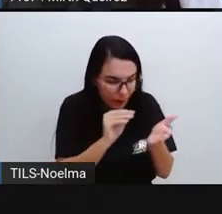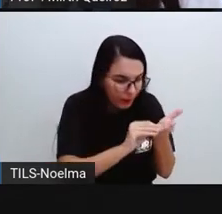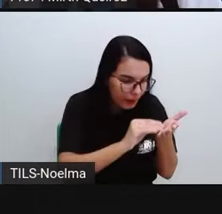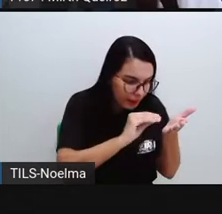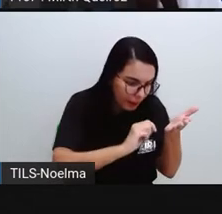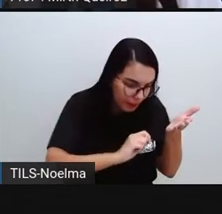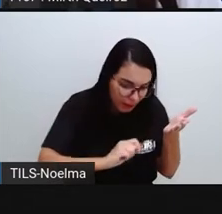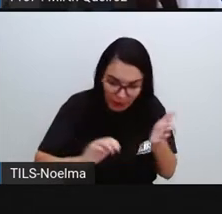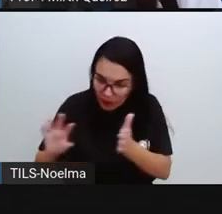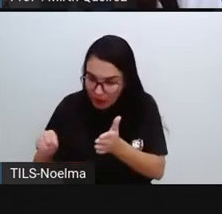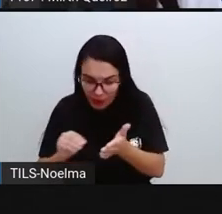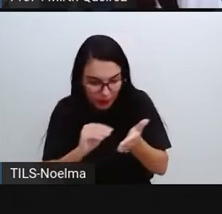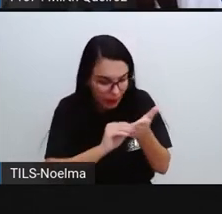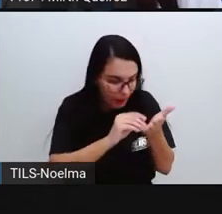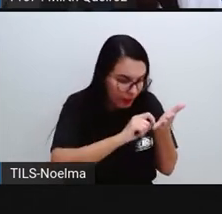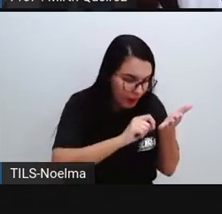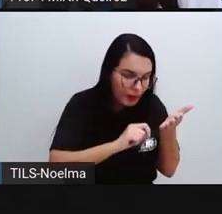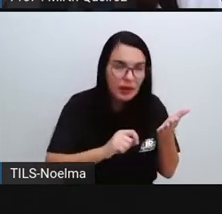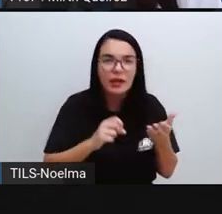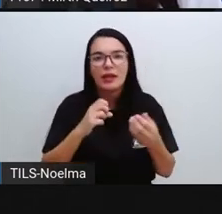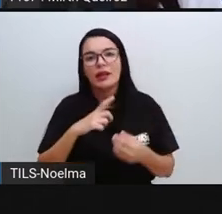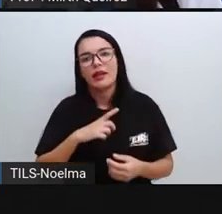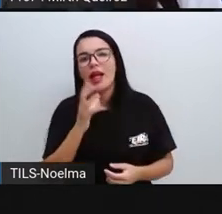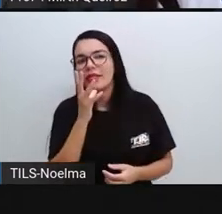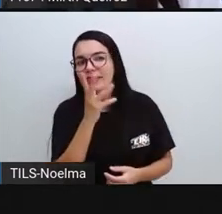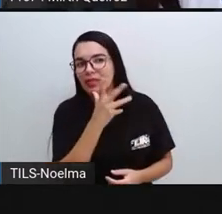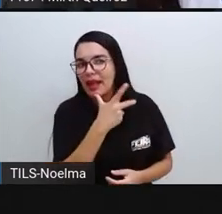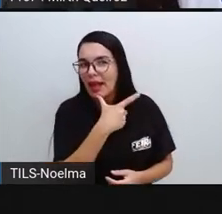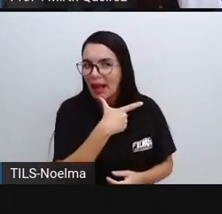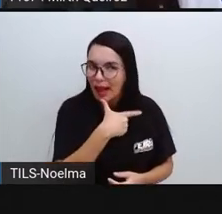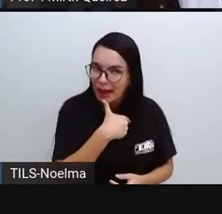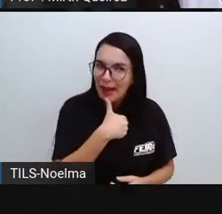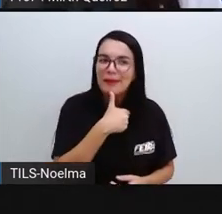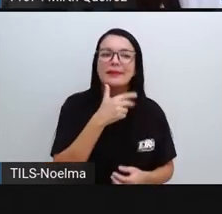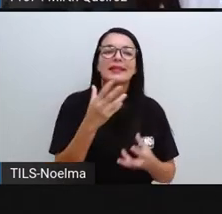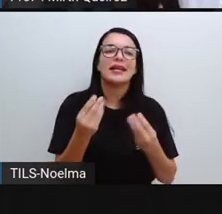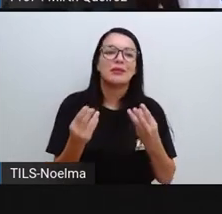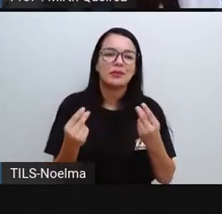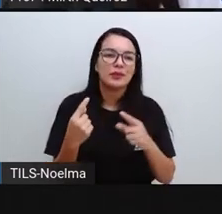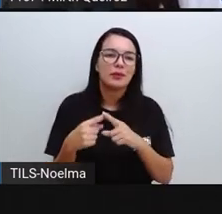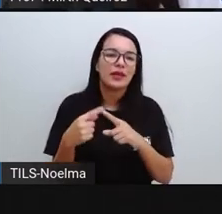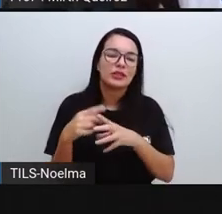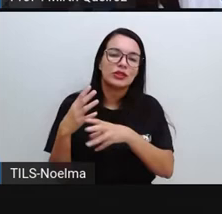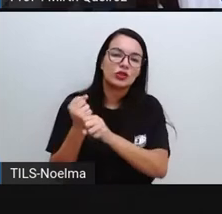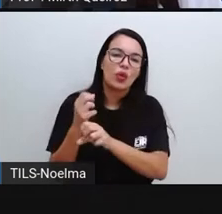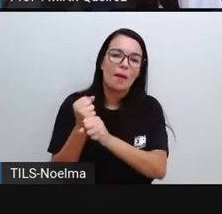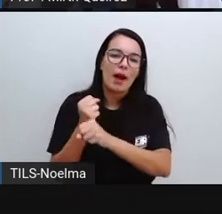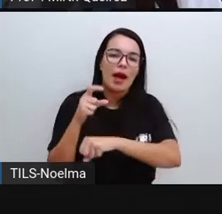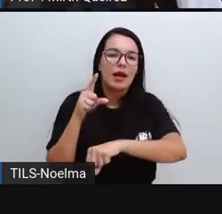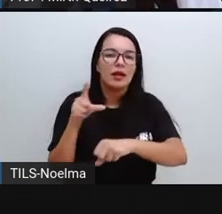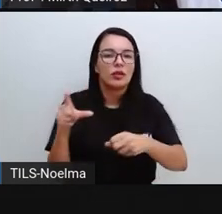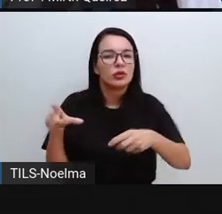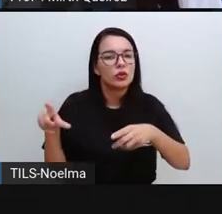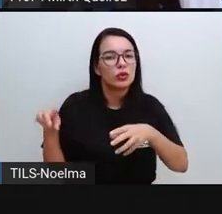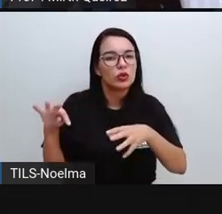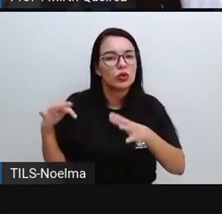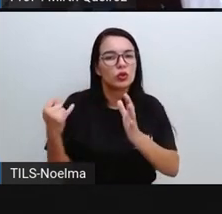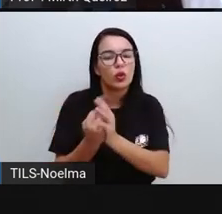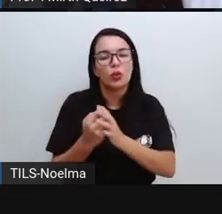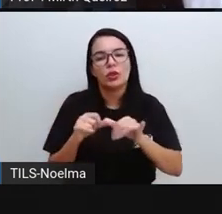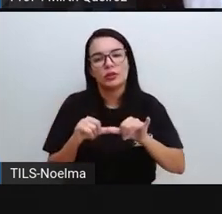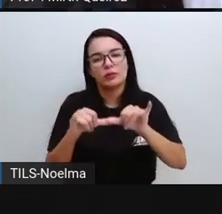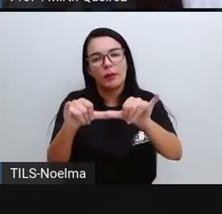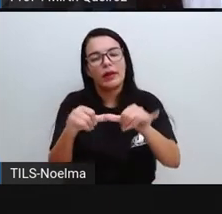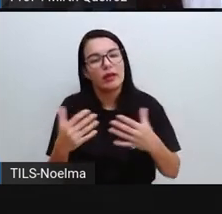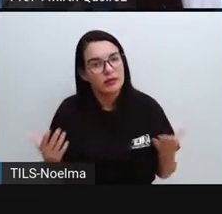Imagina quanto tempo levaria isso tudo, né? Pra poder somar o valor ali da feira inteira. Fora que